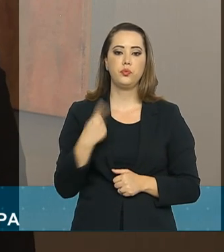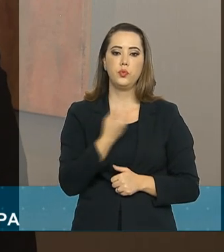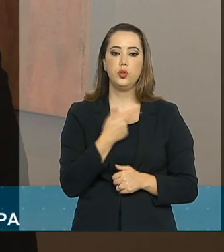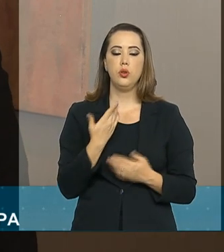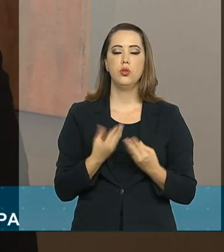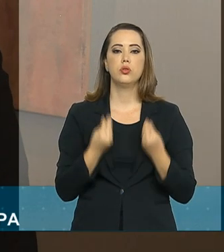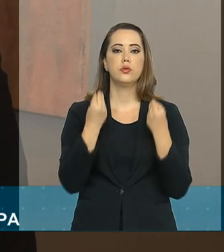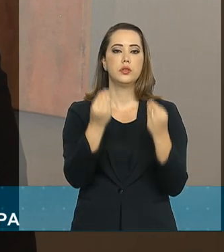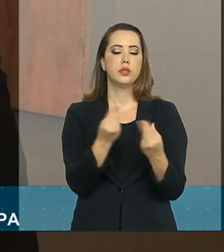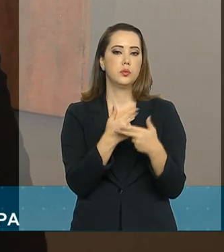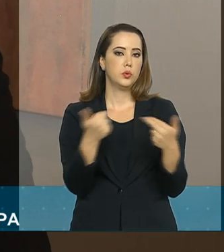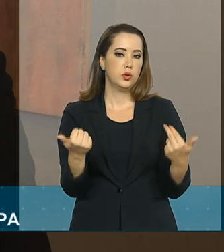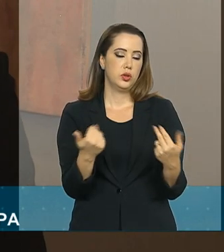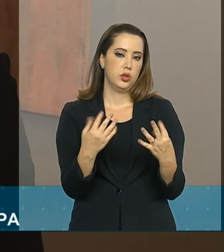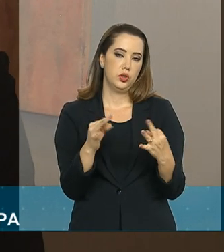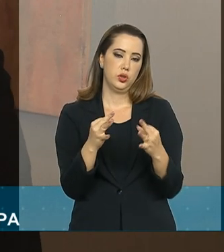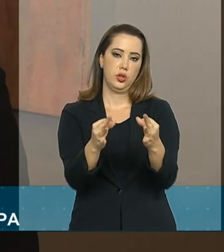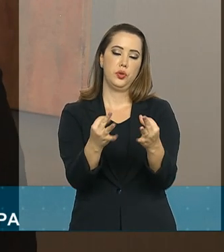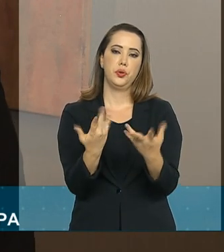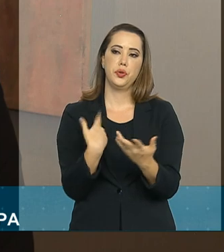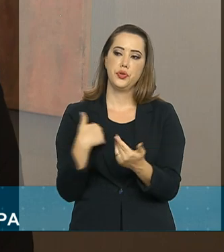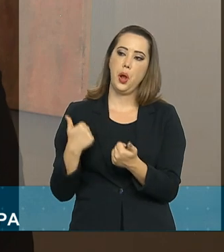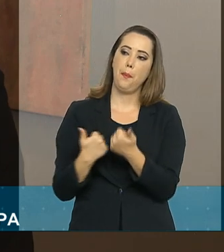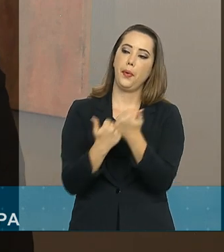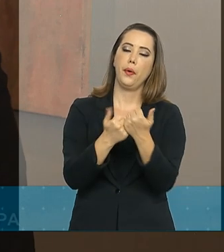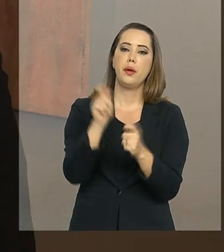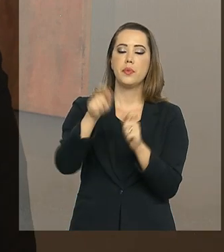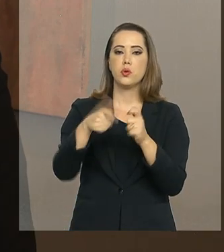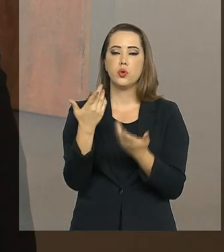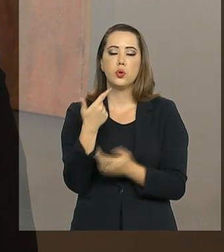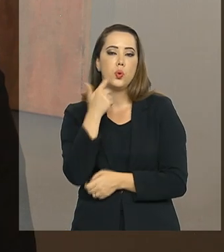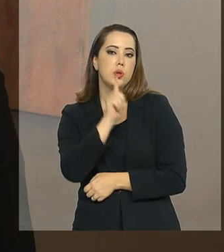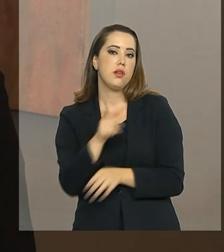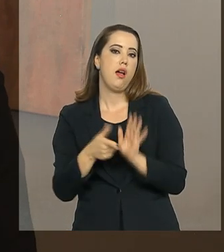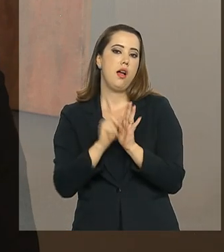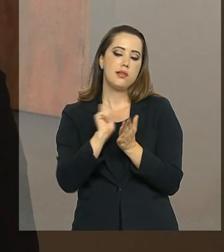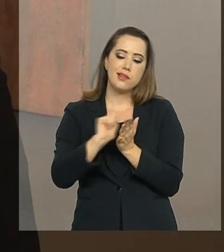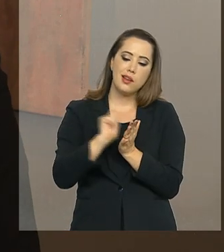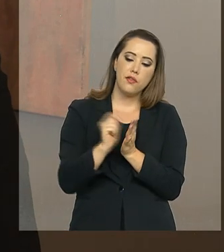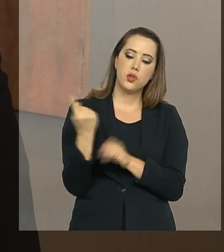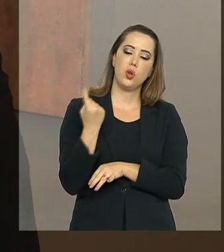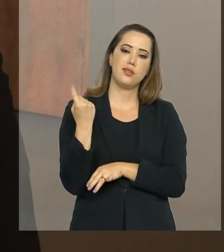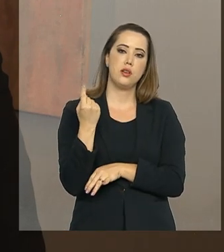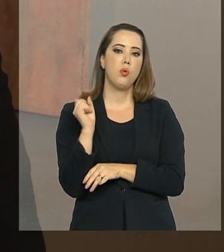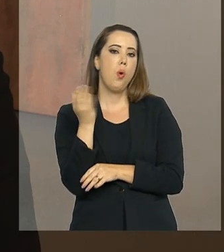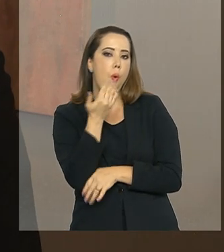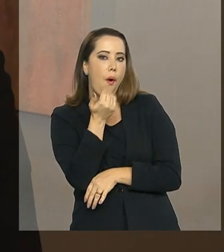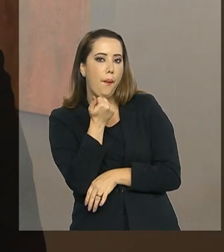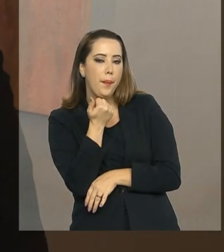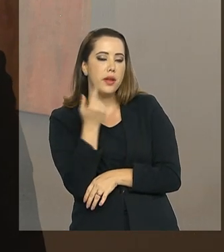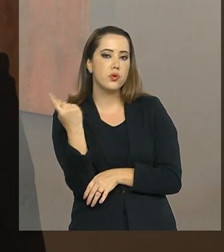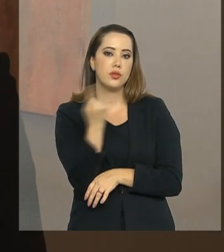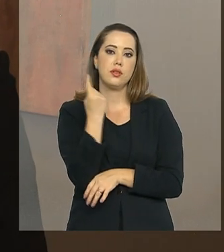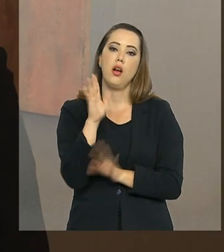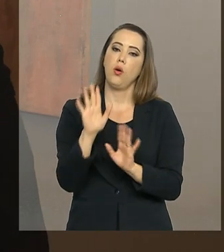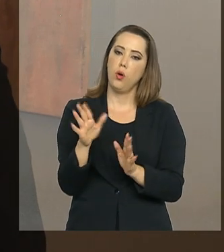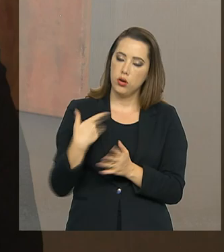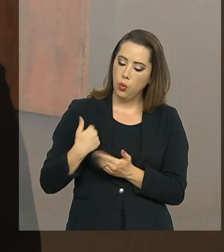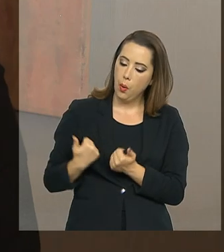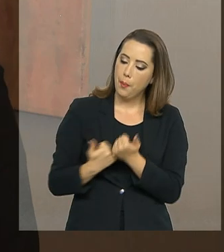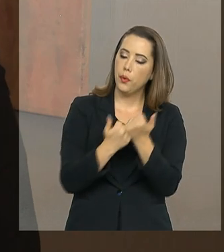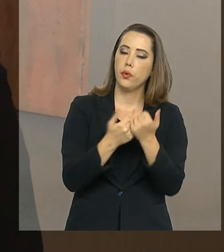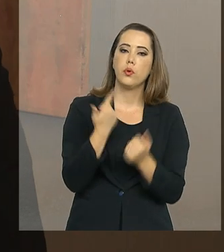ajudam o paciente que, por exemplo, não conseguia escrever, que não conseguia se alimentar sozinho, ele já vai e com o recurso ele já consegue se alimentar sozinho,